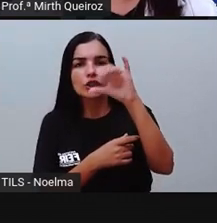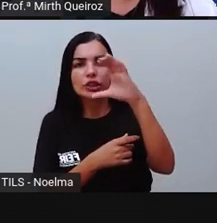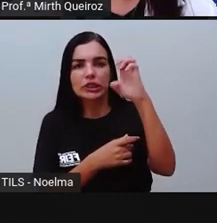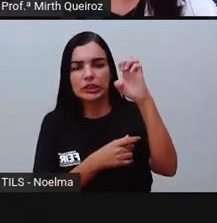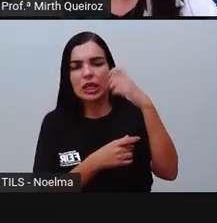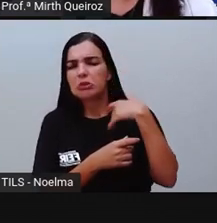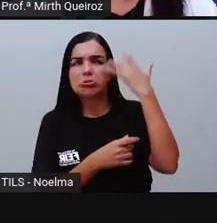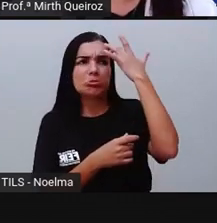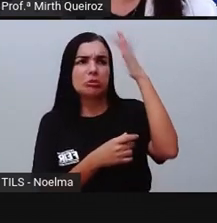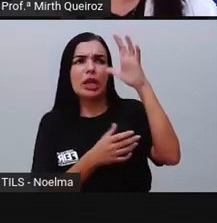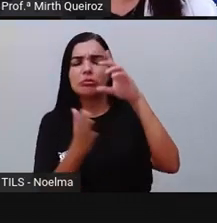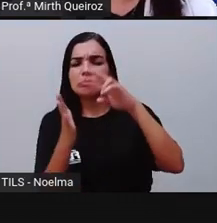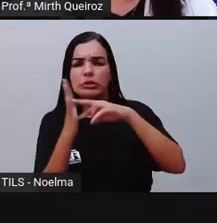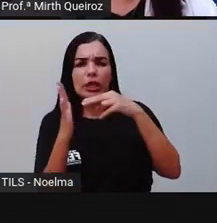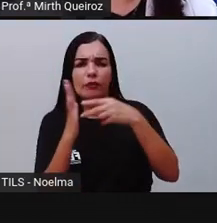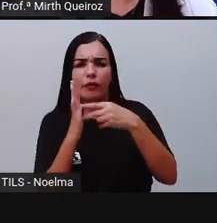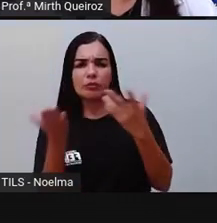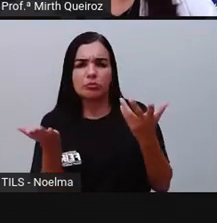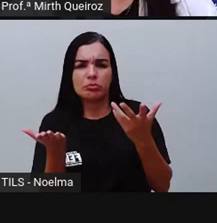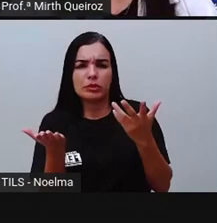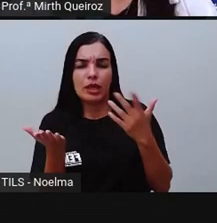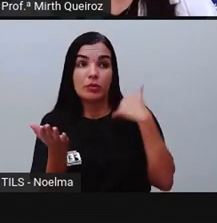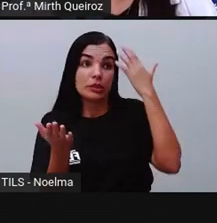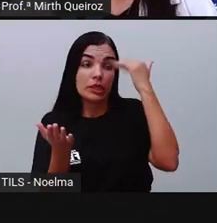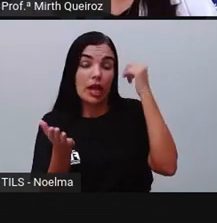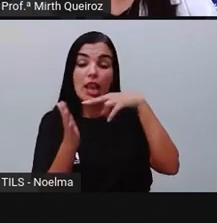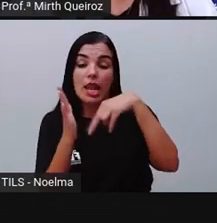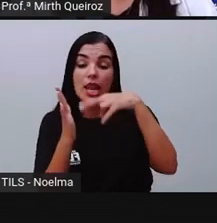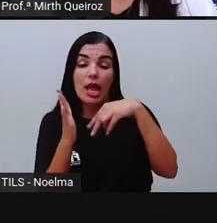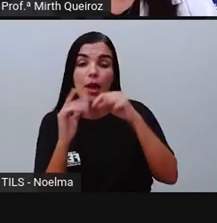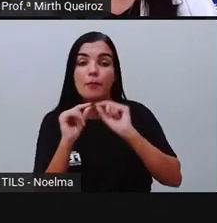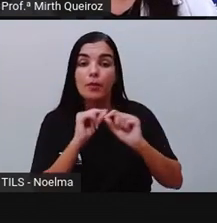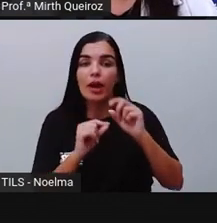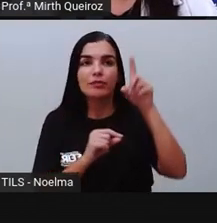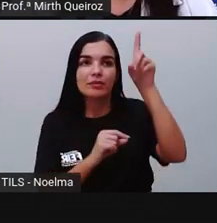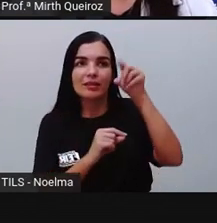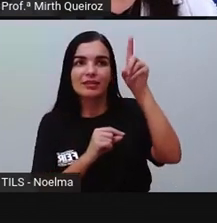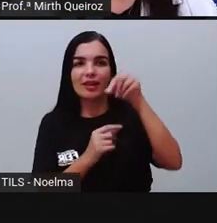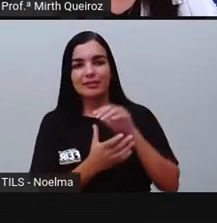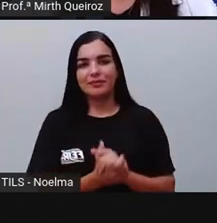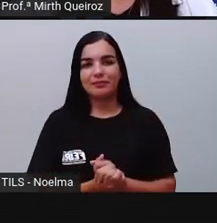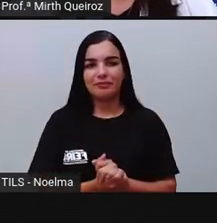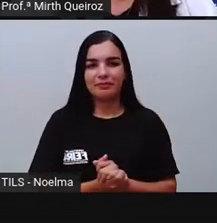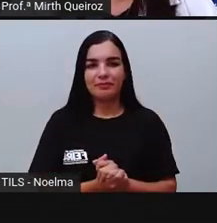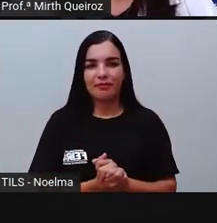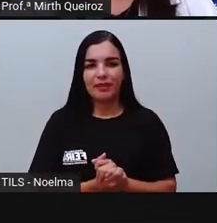o significado, mas eu sei como ler. Por quê? Por causa do acento.